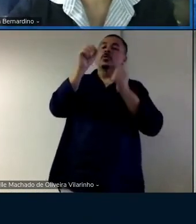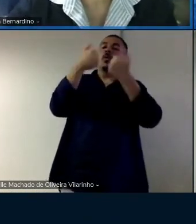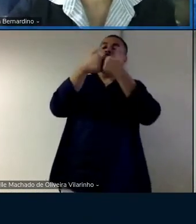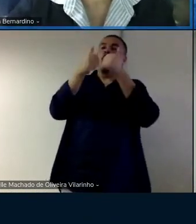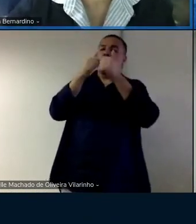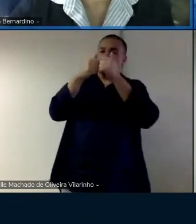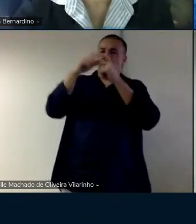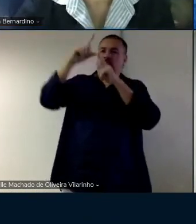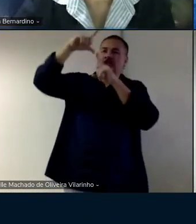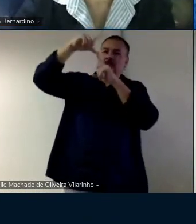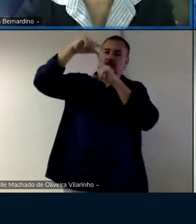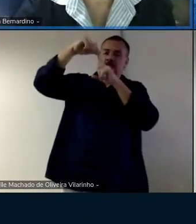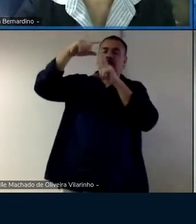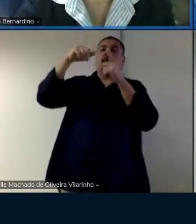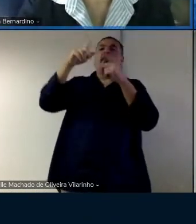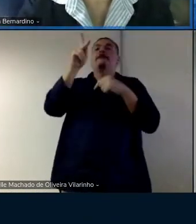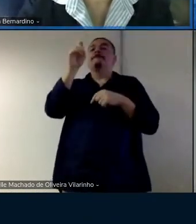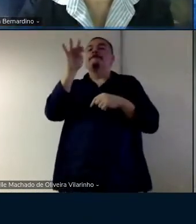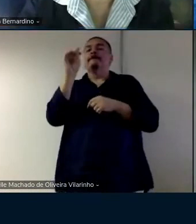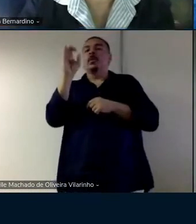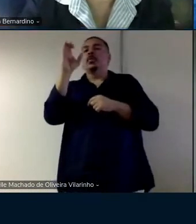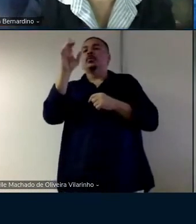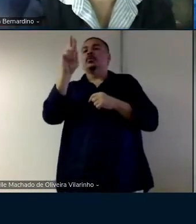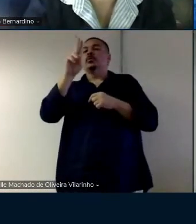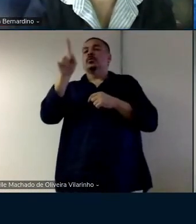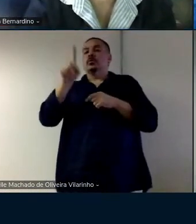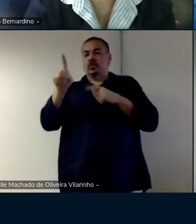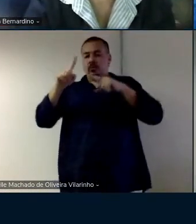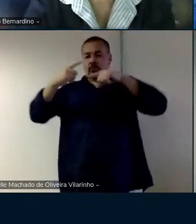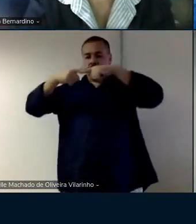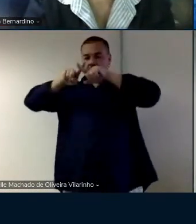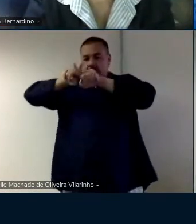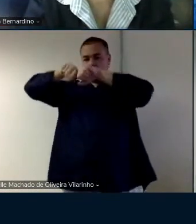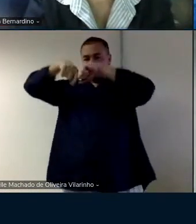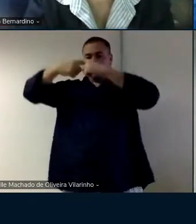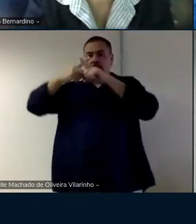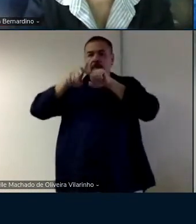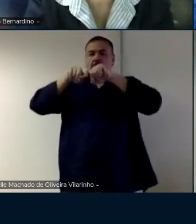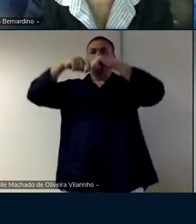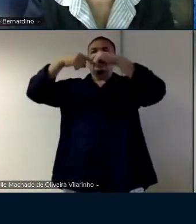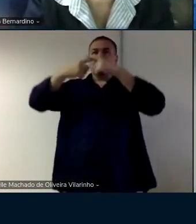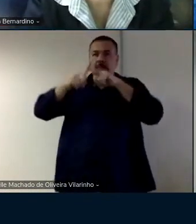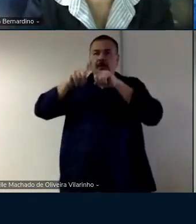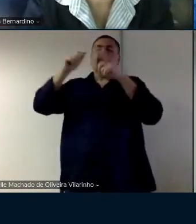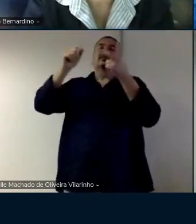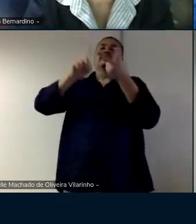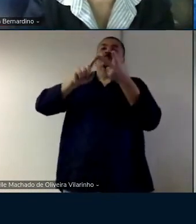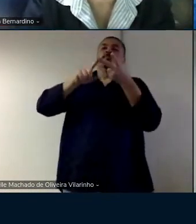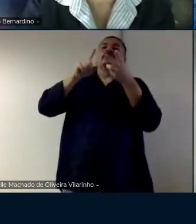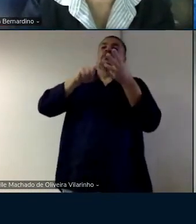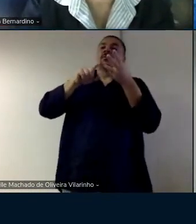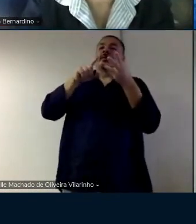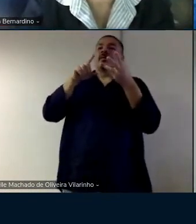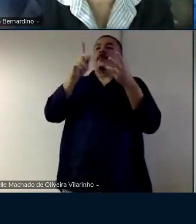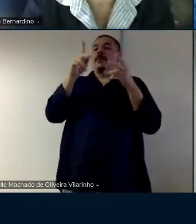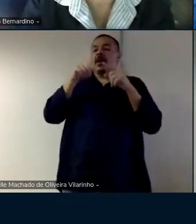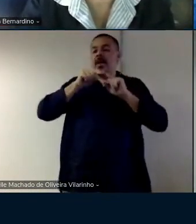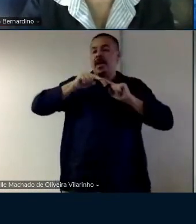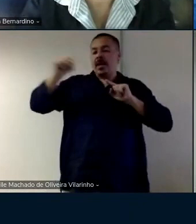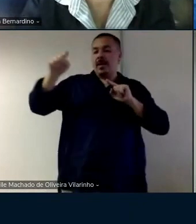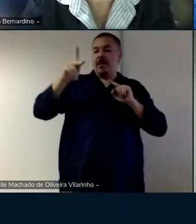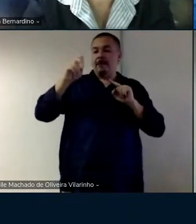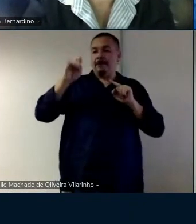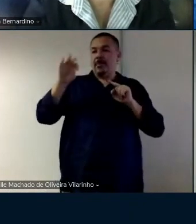ponto de um monte de coisa né ponto da da reta enfim aí o aluno falou assim